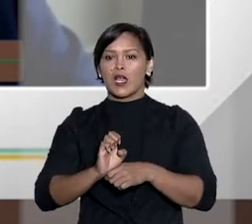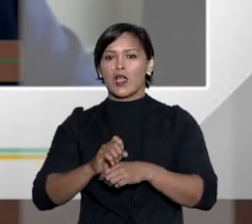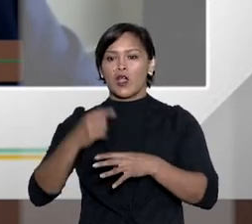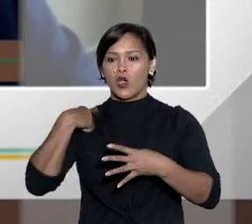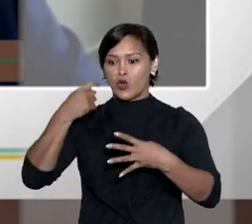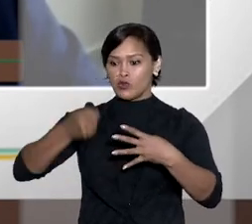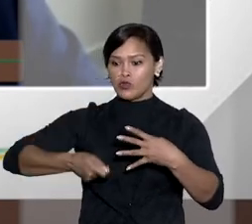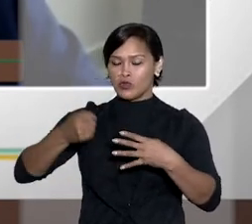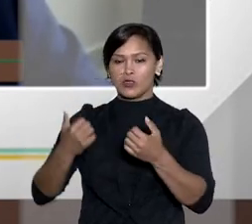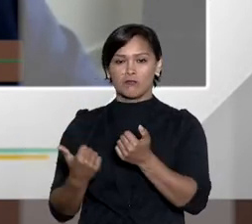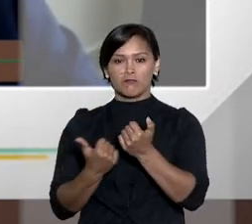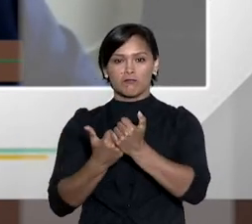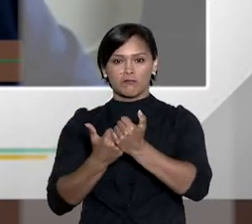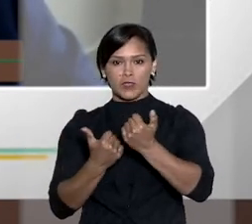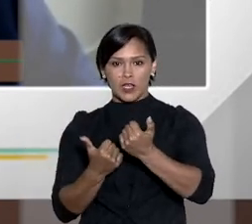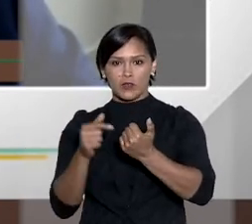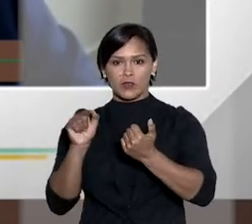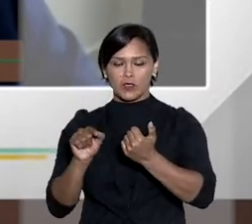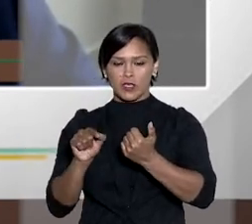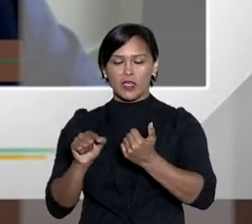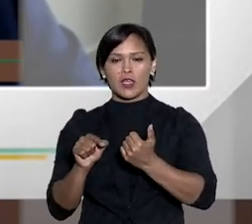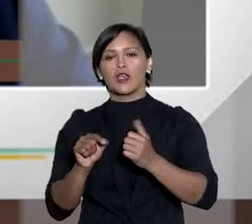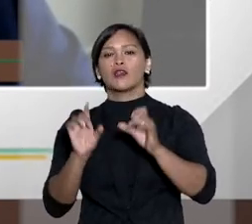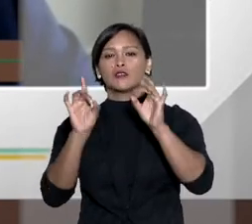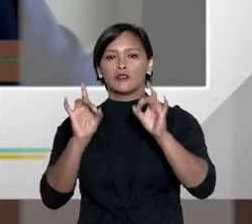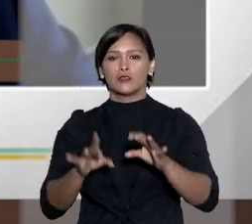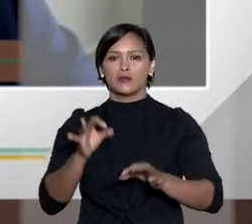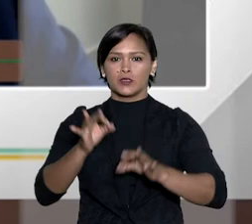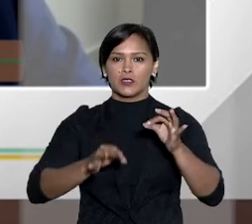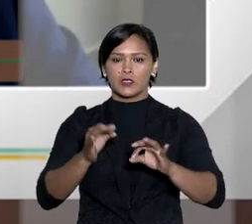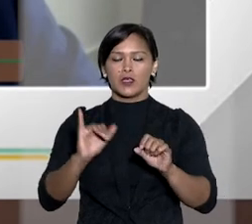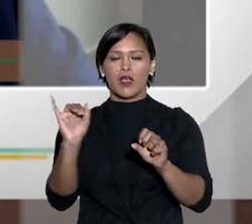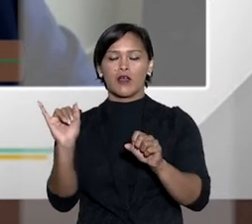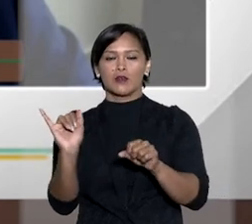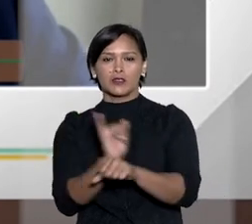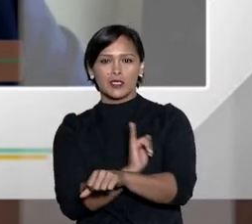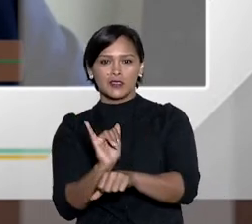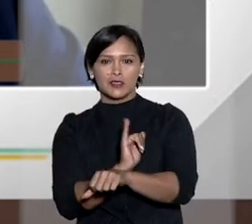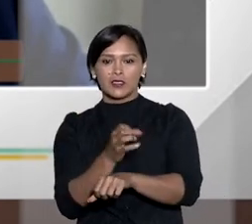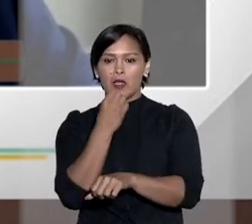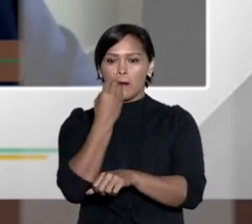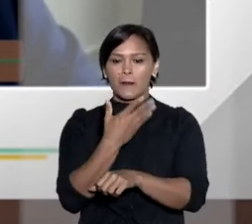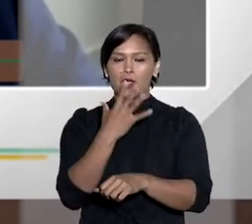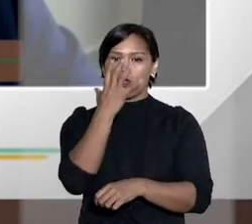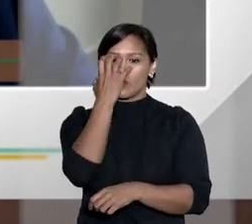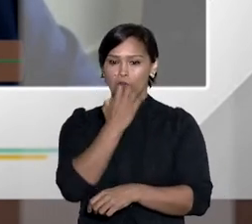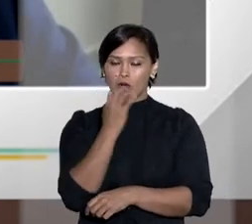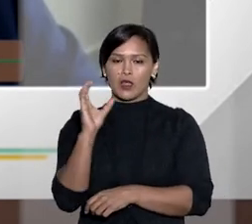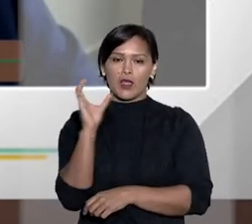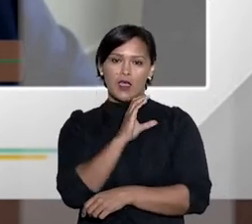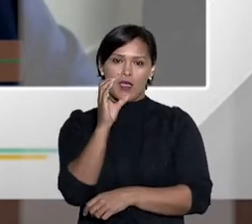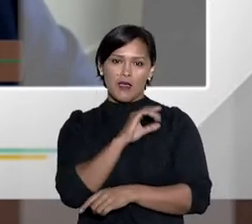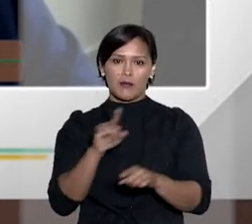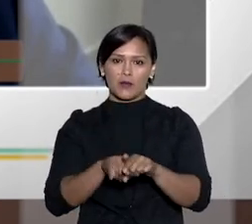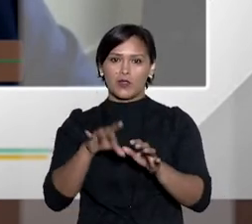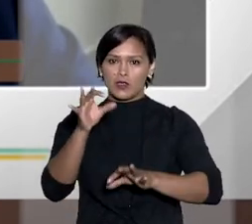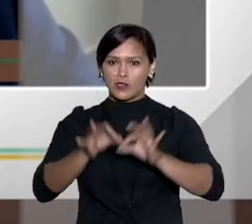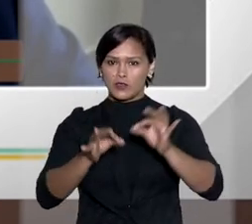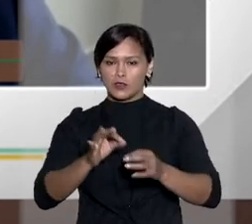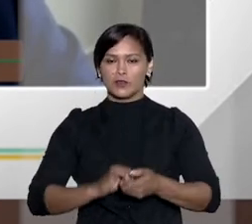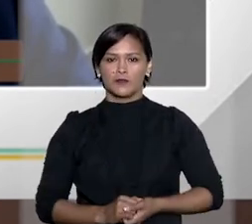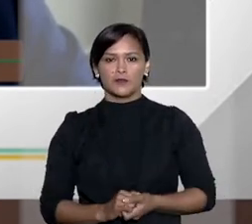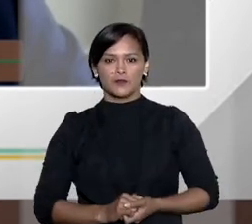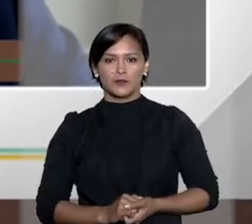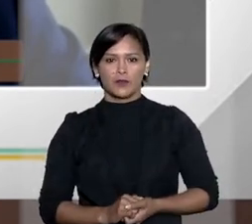outros estados. o juiz leigo é um grande auxiliar nos juizados especiais, na dinamização e na prestação célebre e efetiva